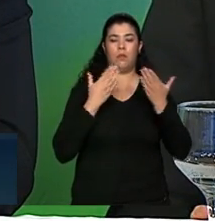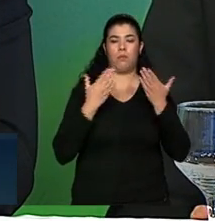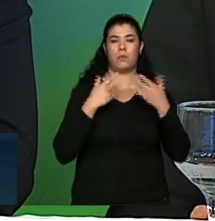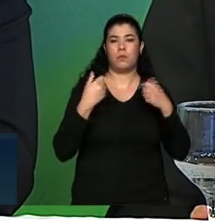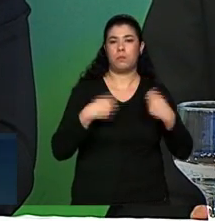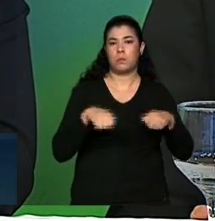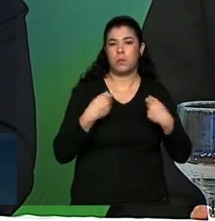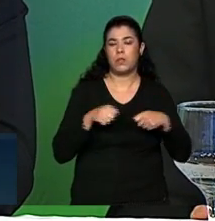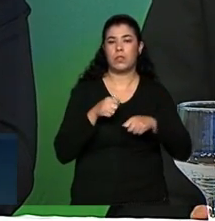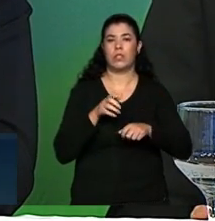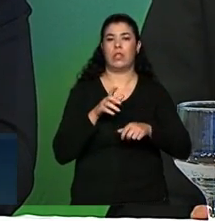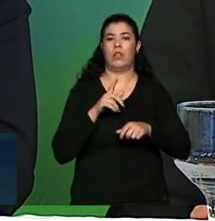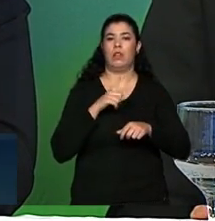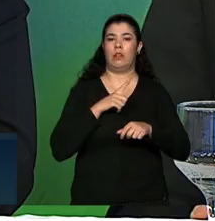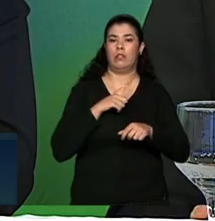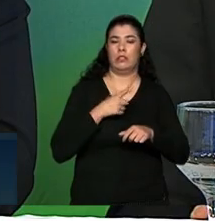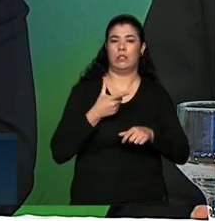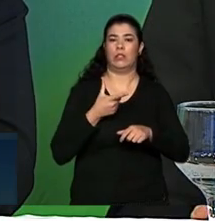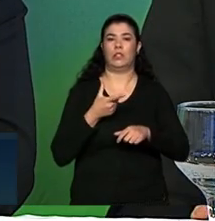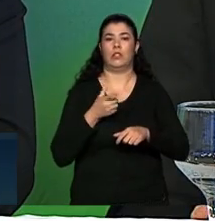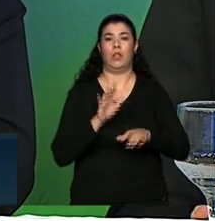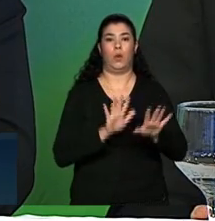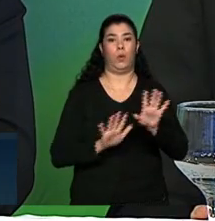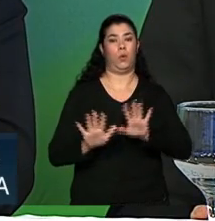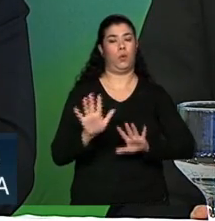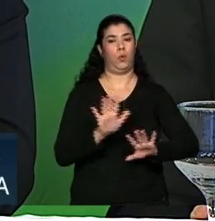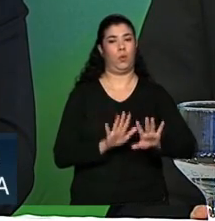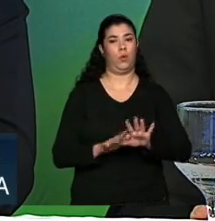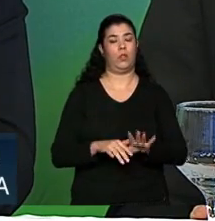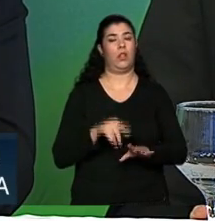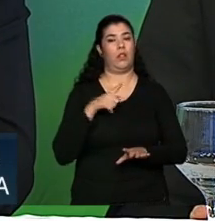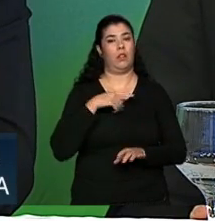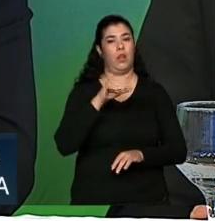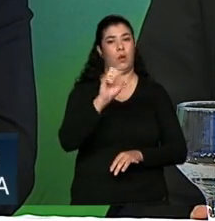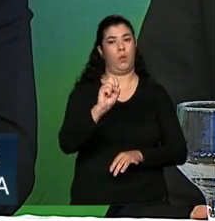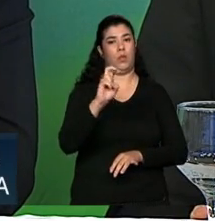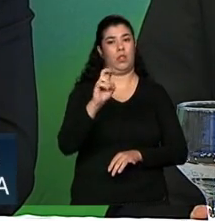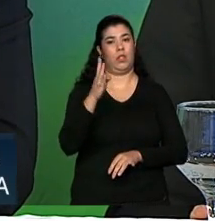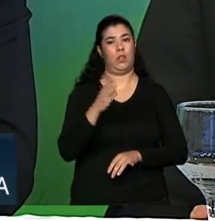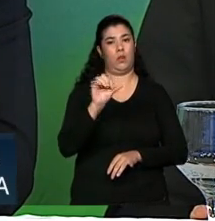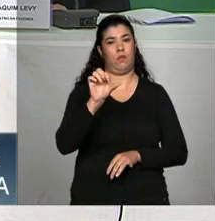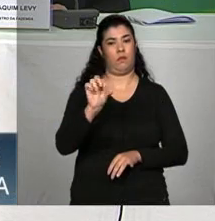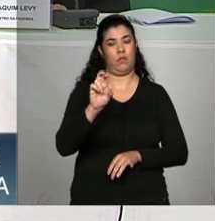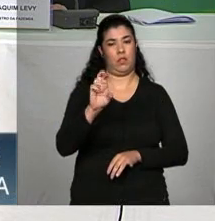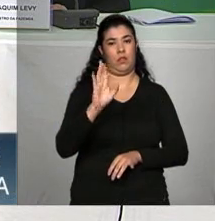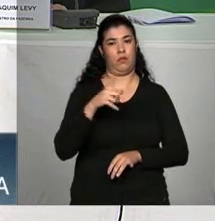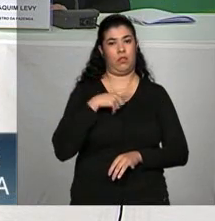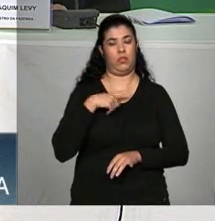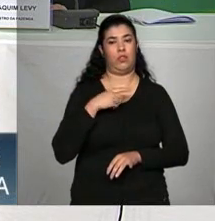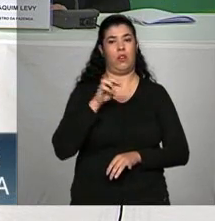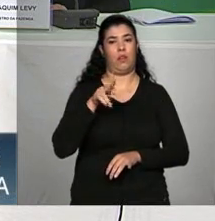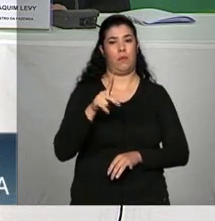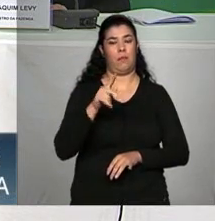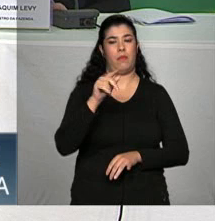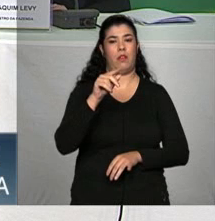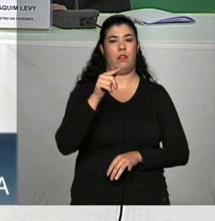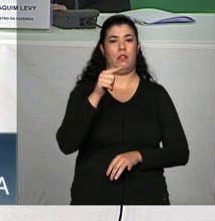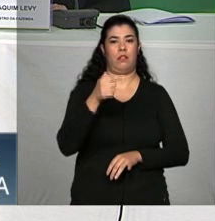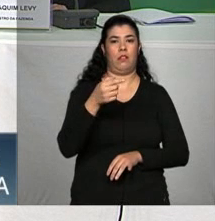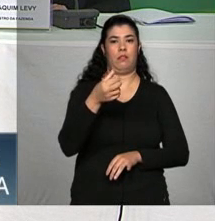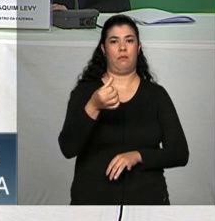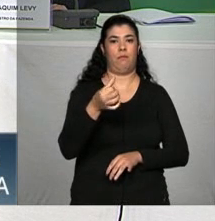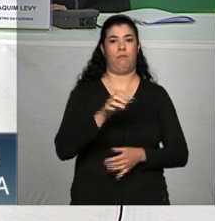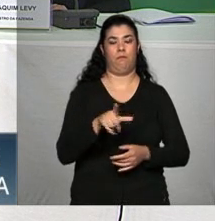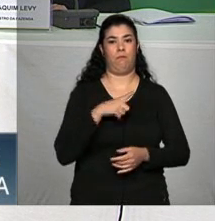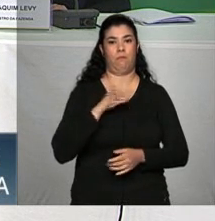precisou de um cuidado maior foi a história do 8595 que está resolvida na 676 próximo bom